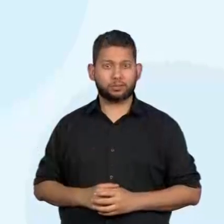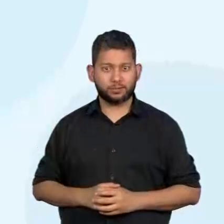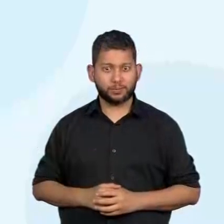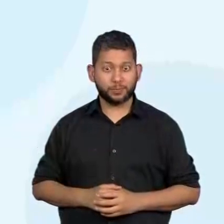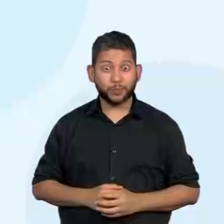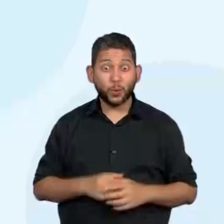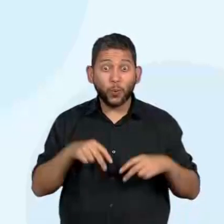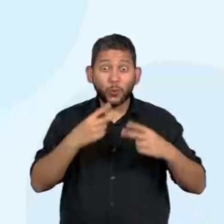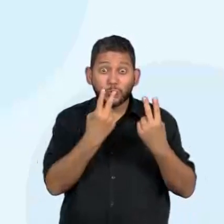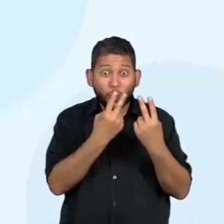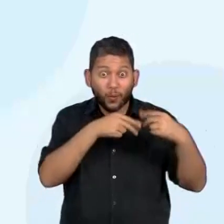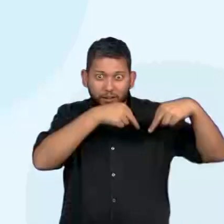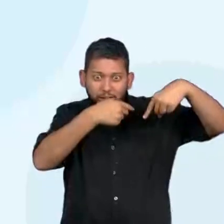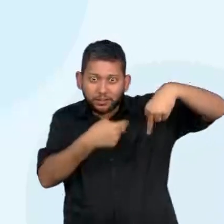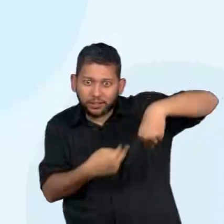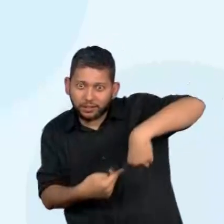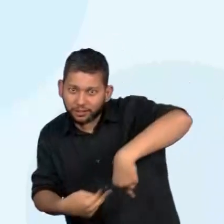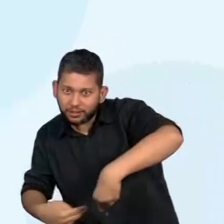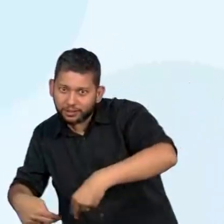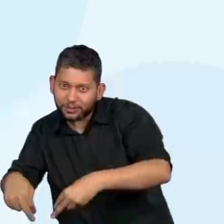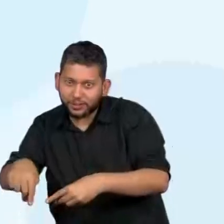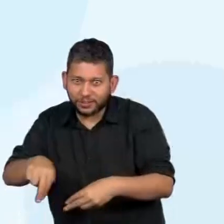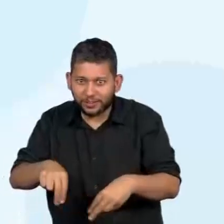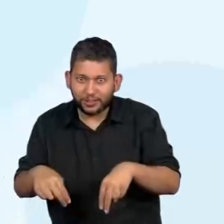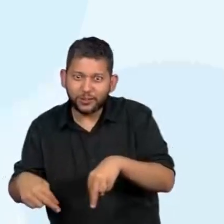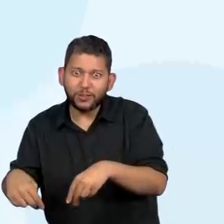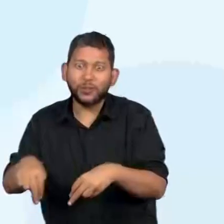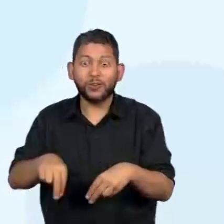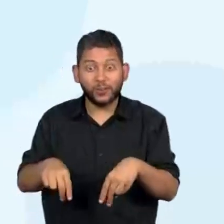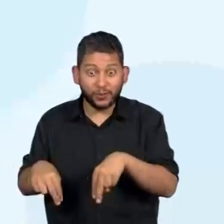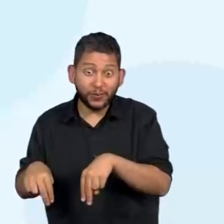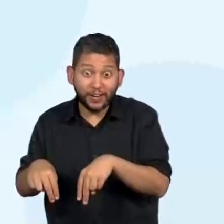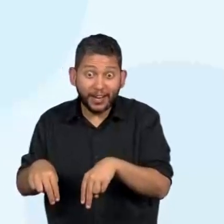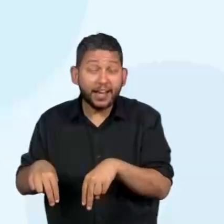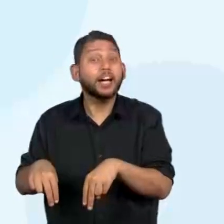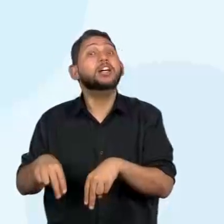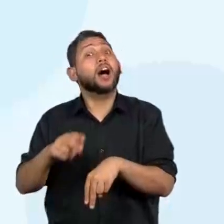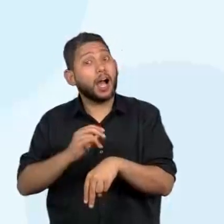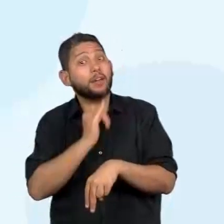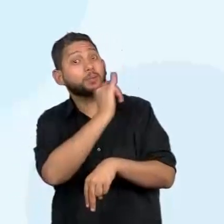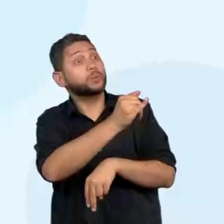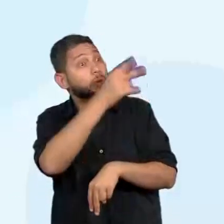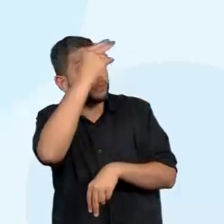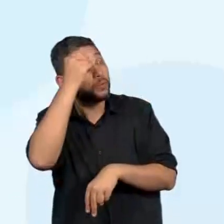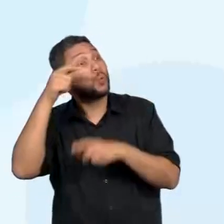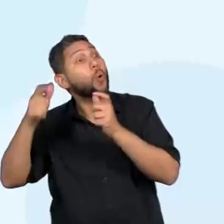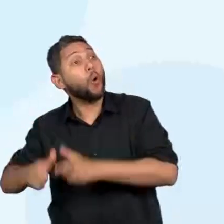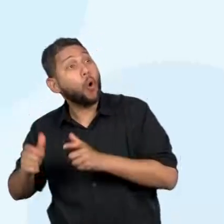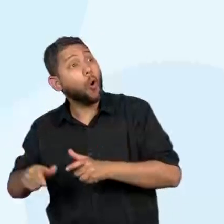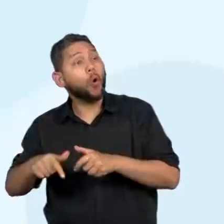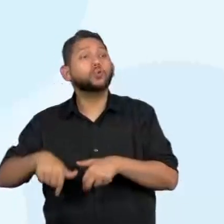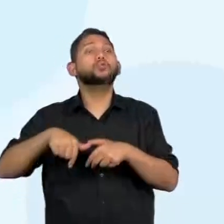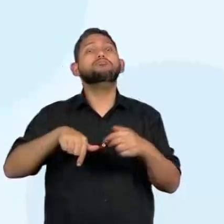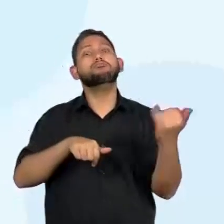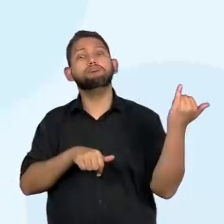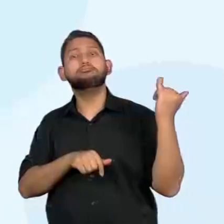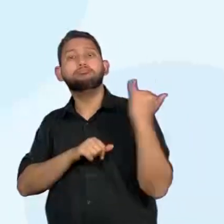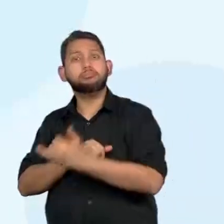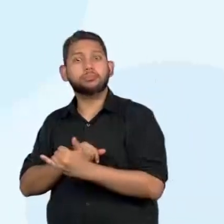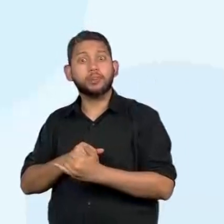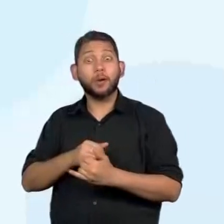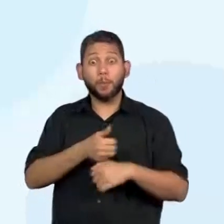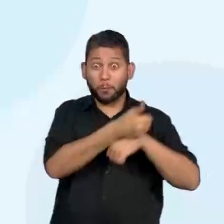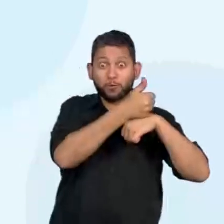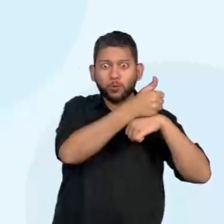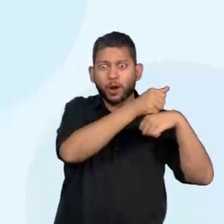turistas até chegou a levá-los para o local onde encontraram as moedas. E lá, os arqueólogos